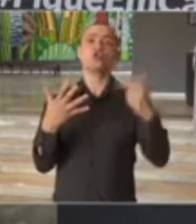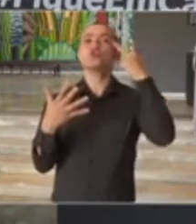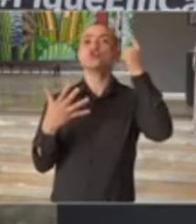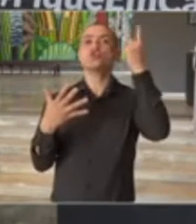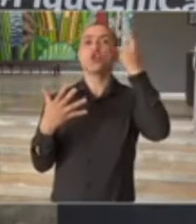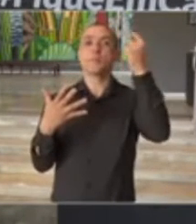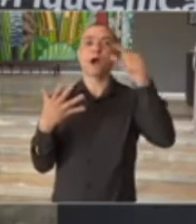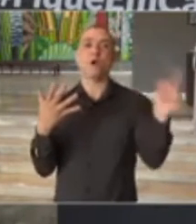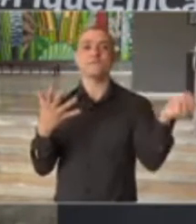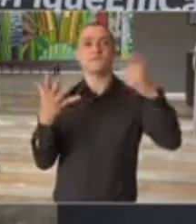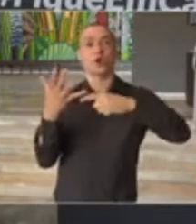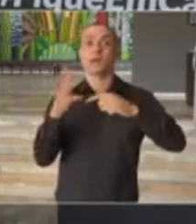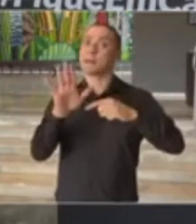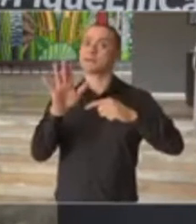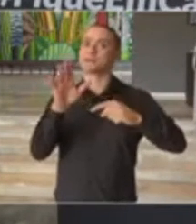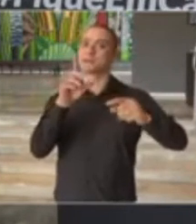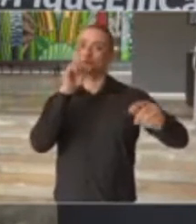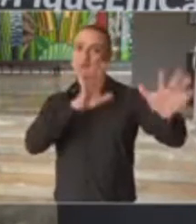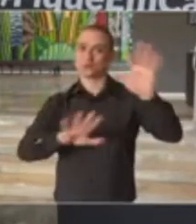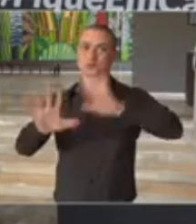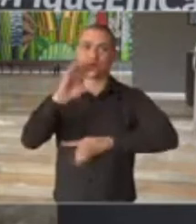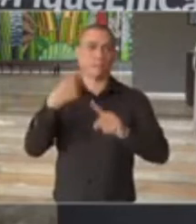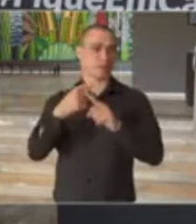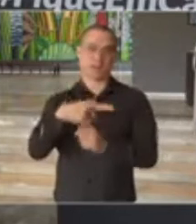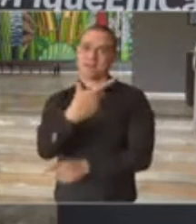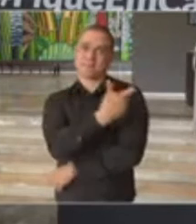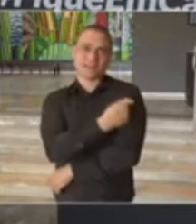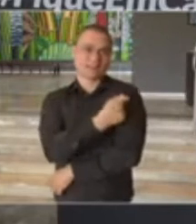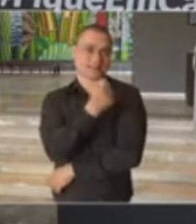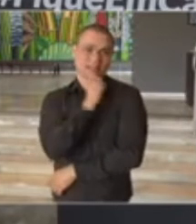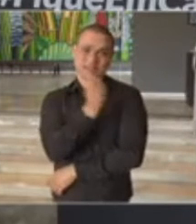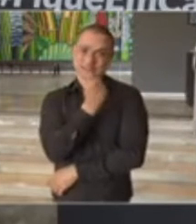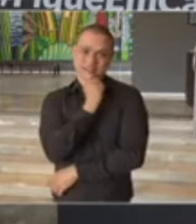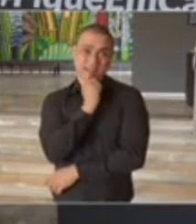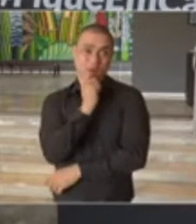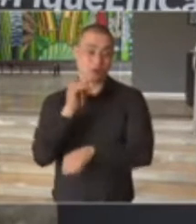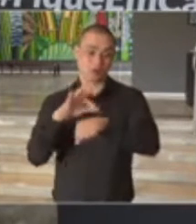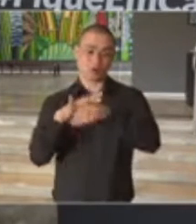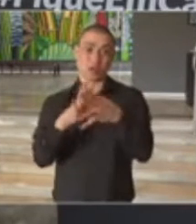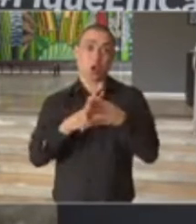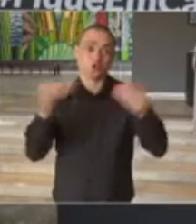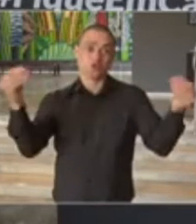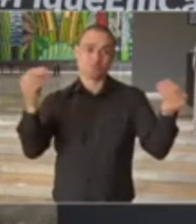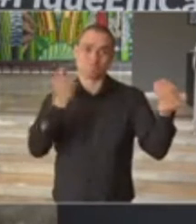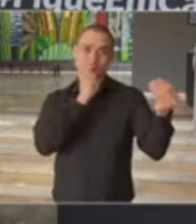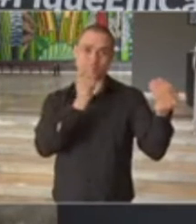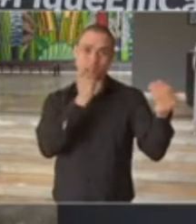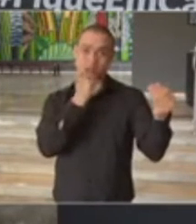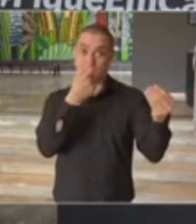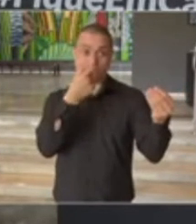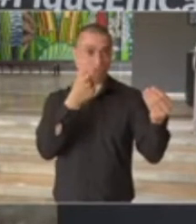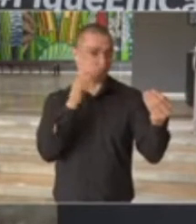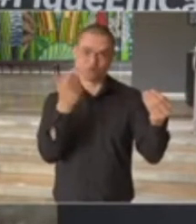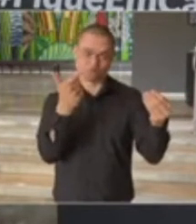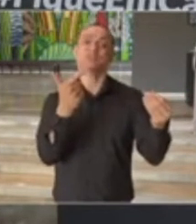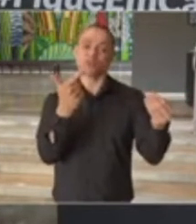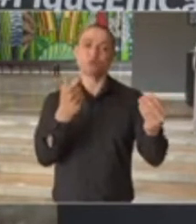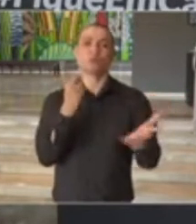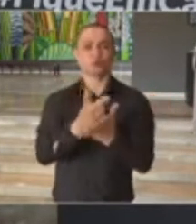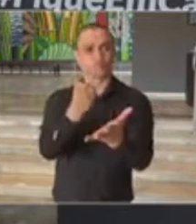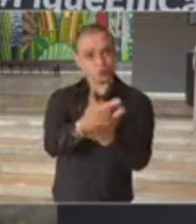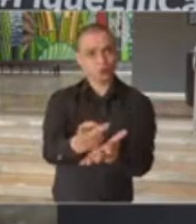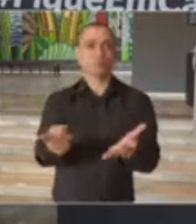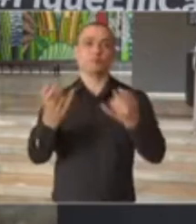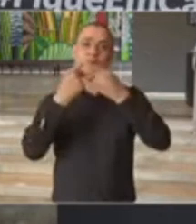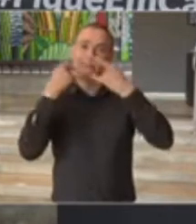controlado, porque controlado, enquanto não tivermos a cura, precisamos manter a utilização